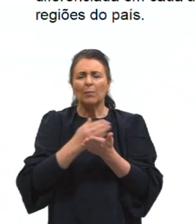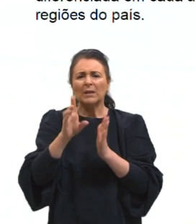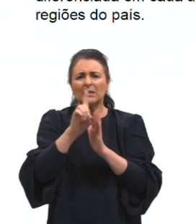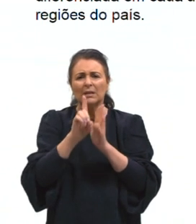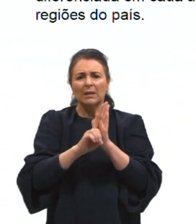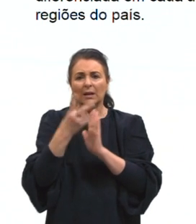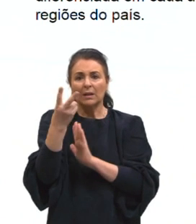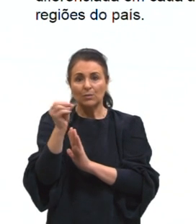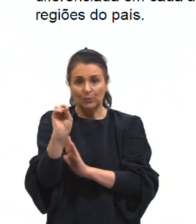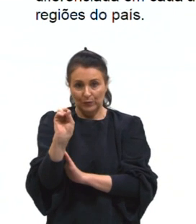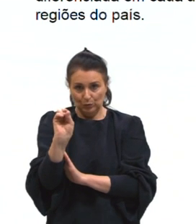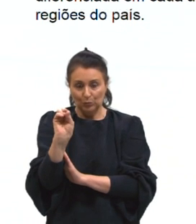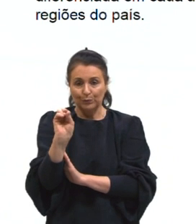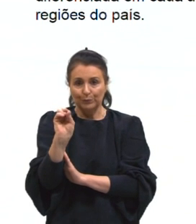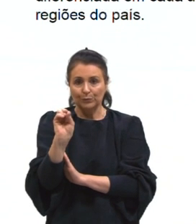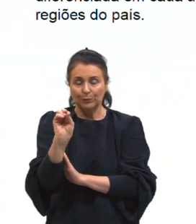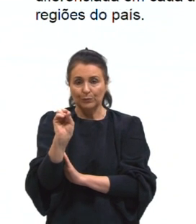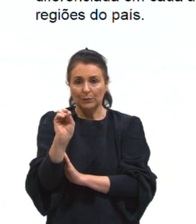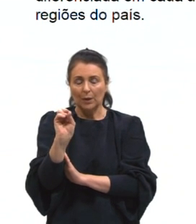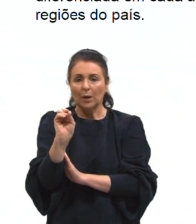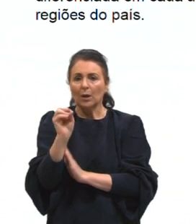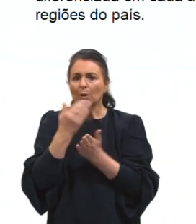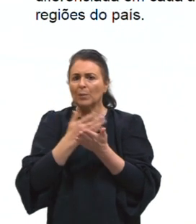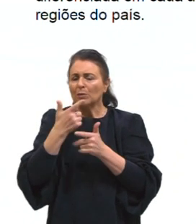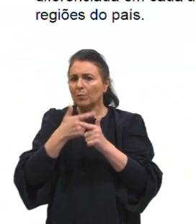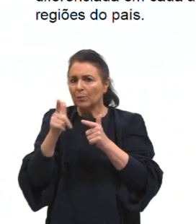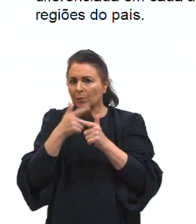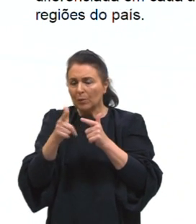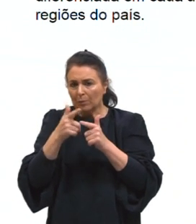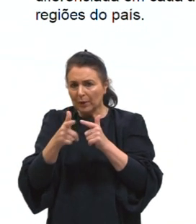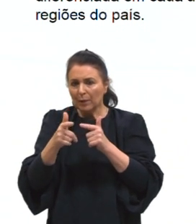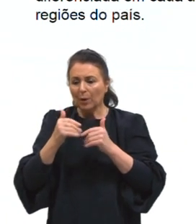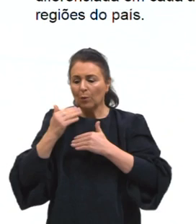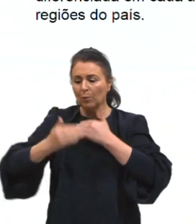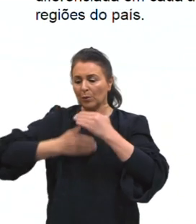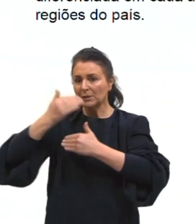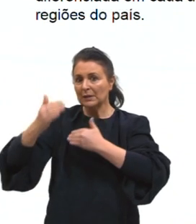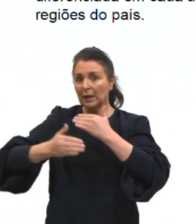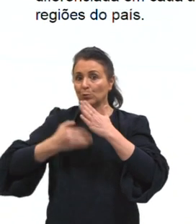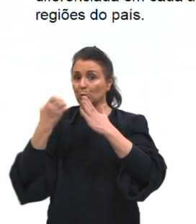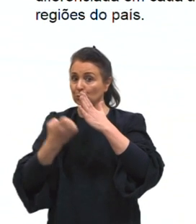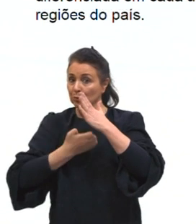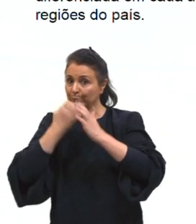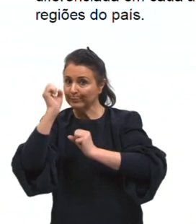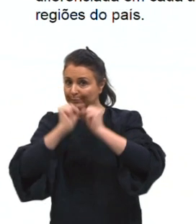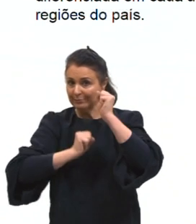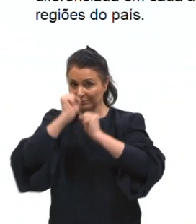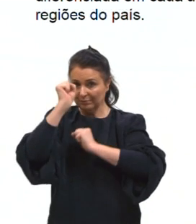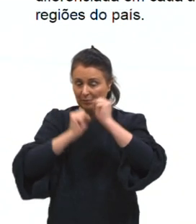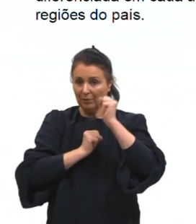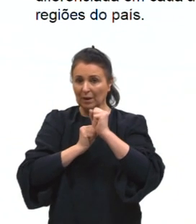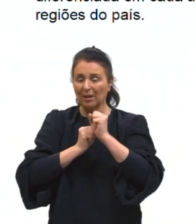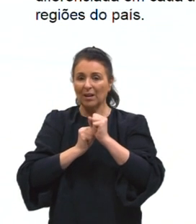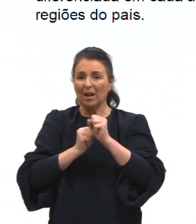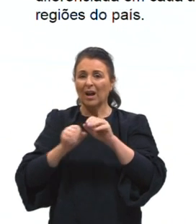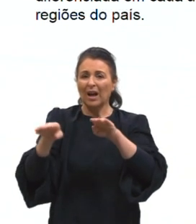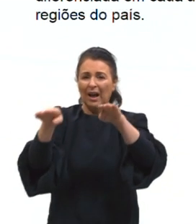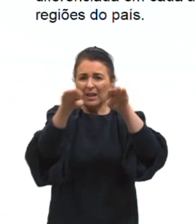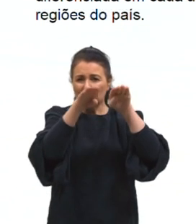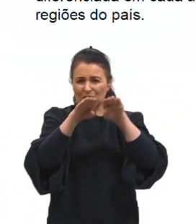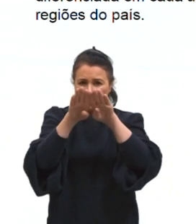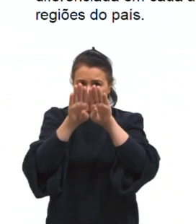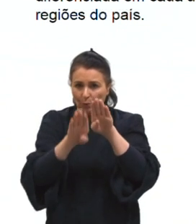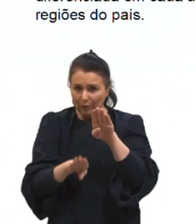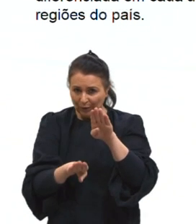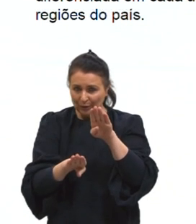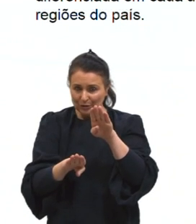20, tá, quando nós temos ali os problemas relacionados ao processo de industrialização, certo? As desigualdades econômicas,